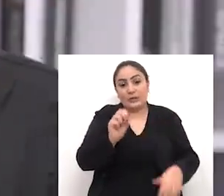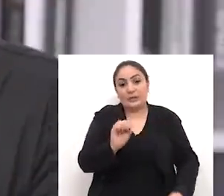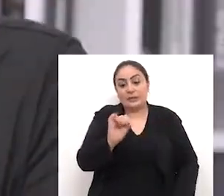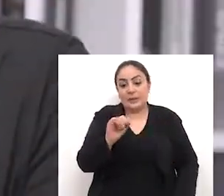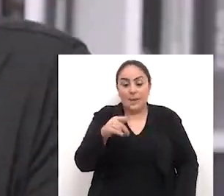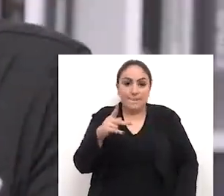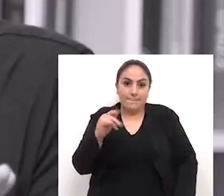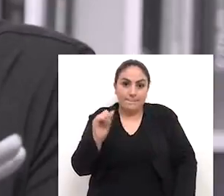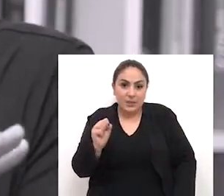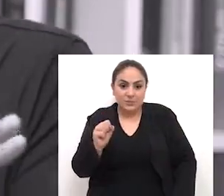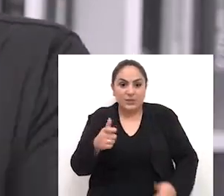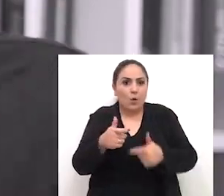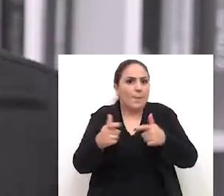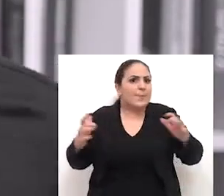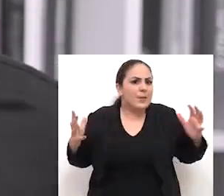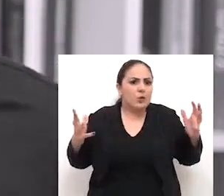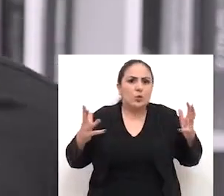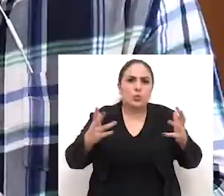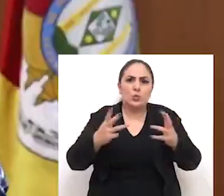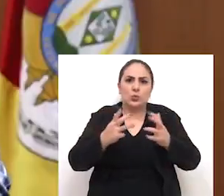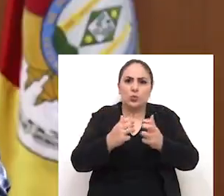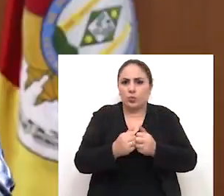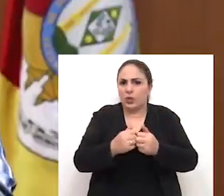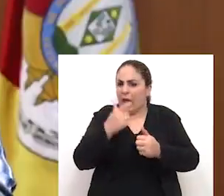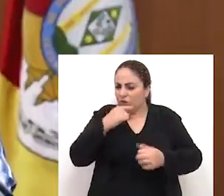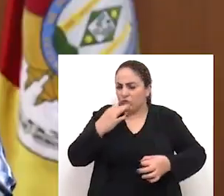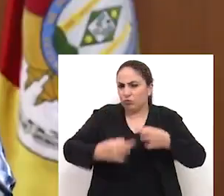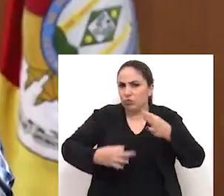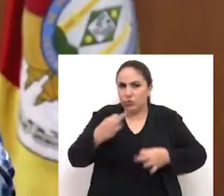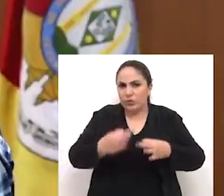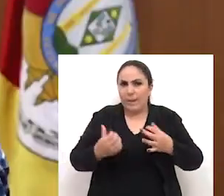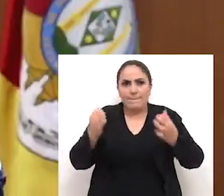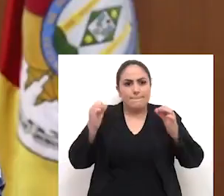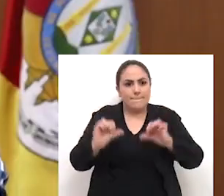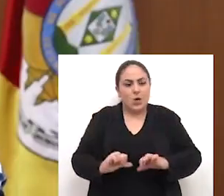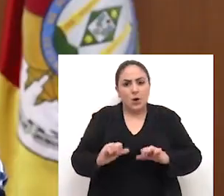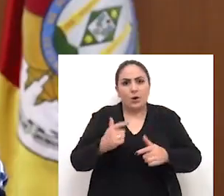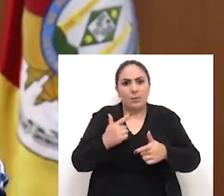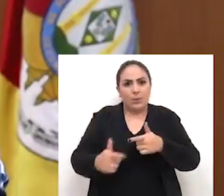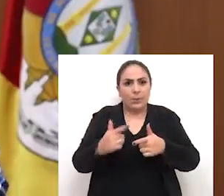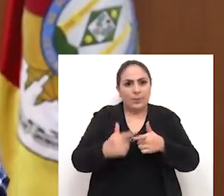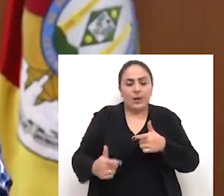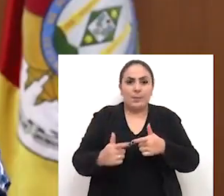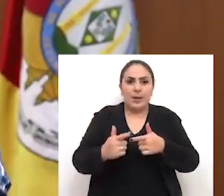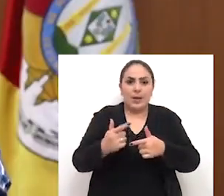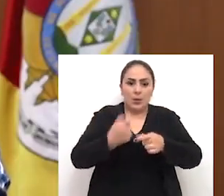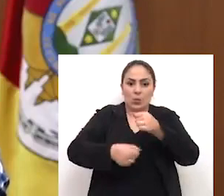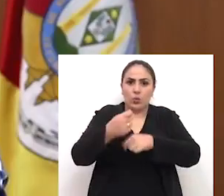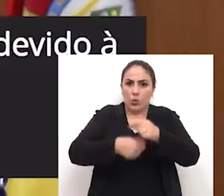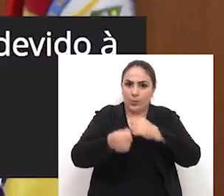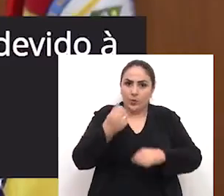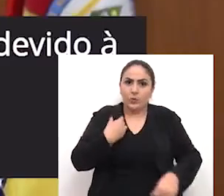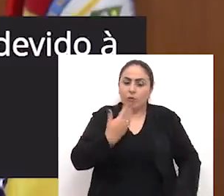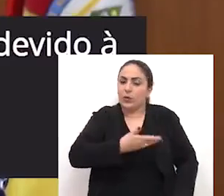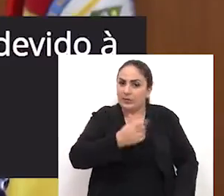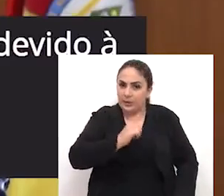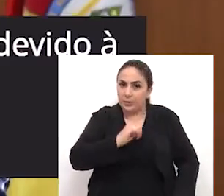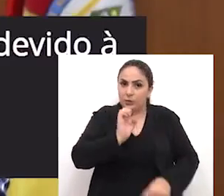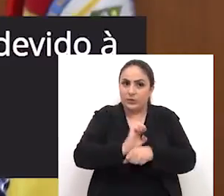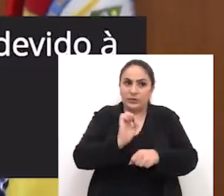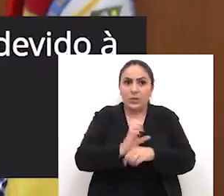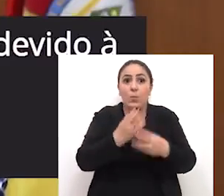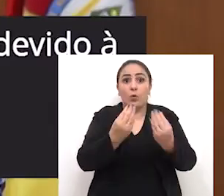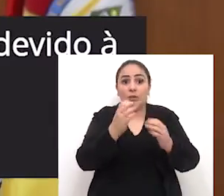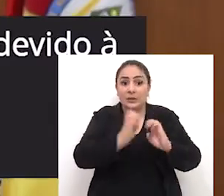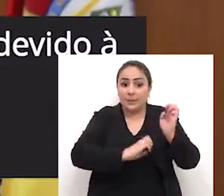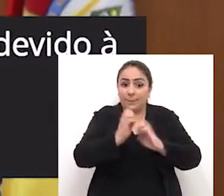Simples. Vai ter aumento para tudo que é lado. Te parece justo que em meio à pior crise econômica da história do nosso estado, com milhares de